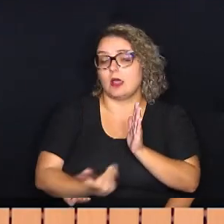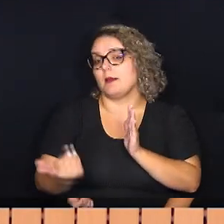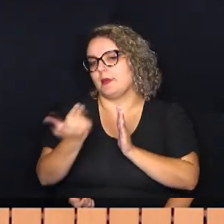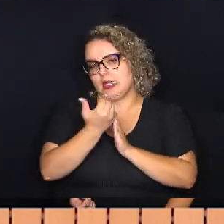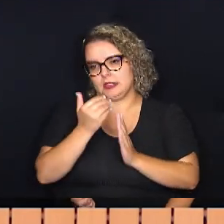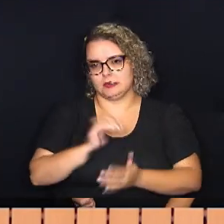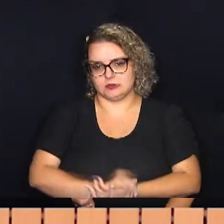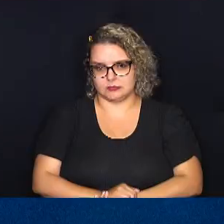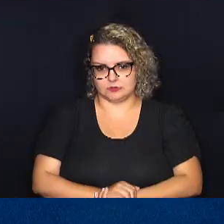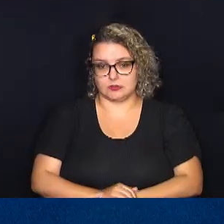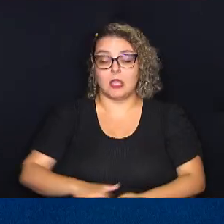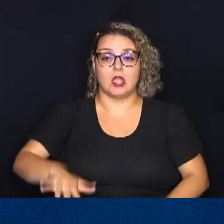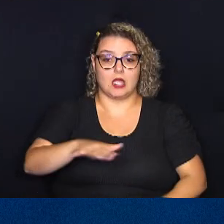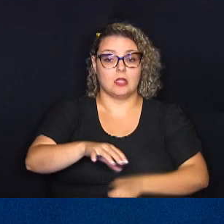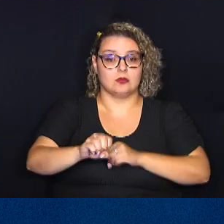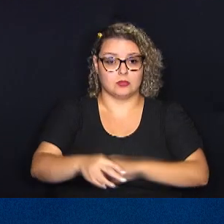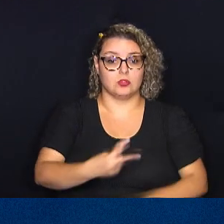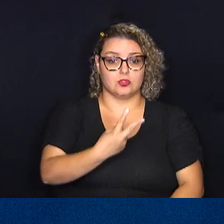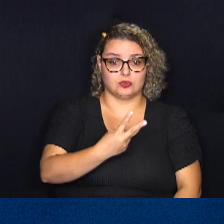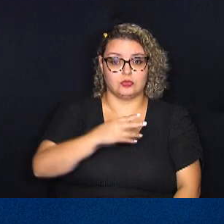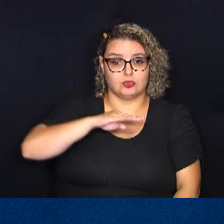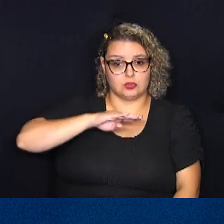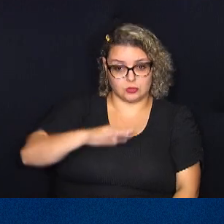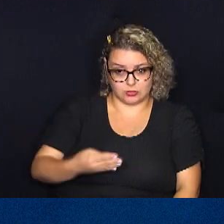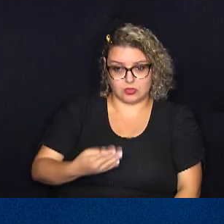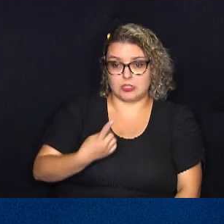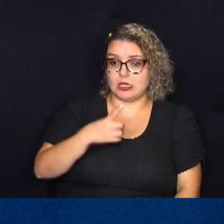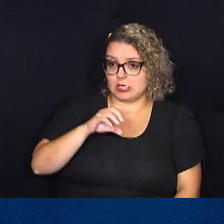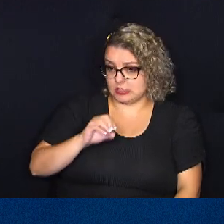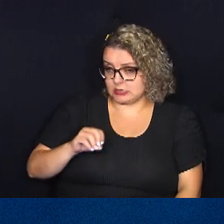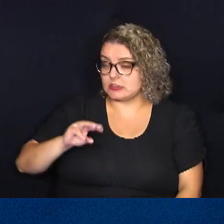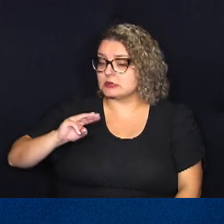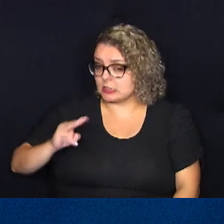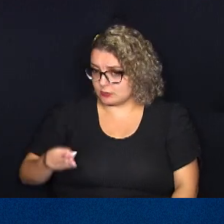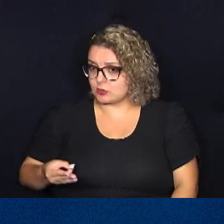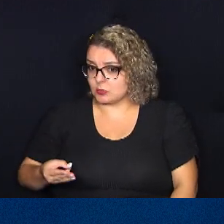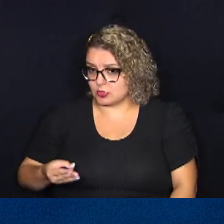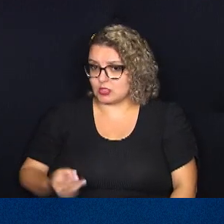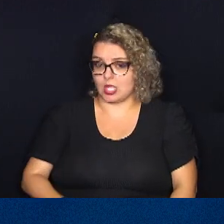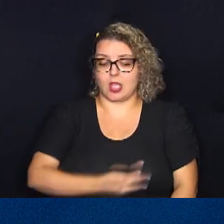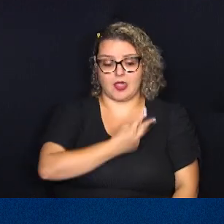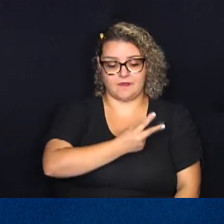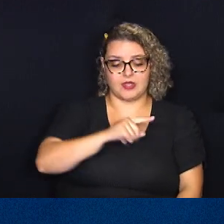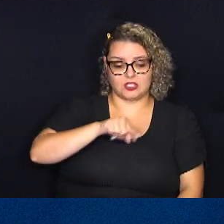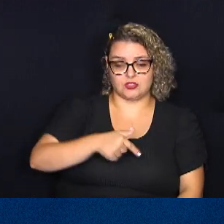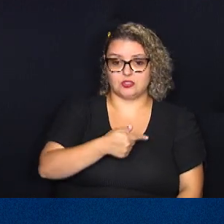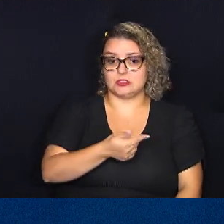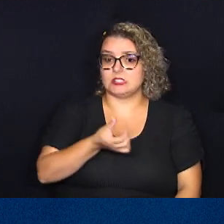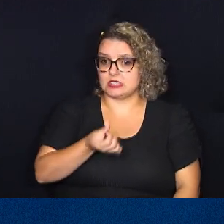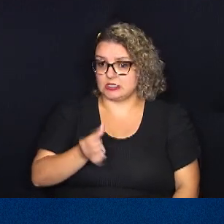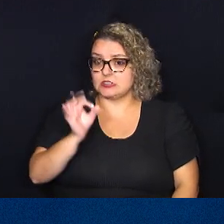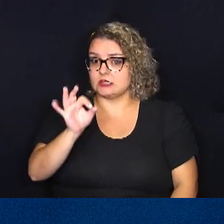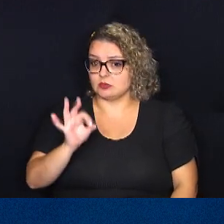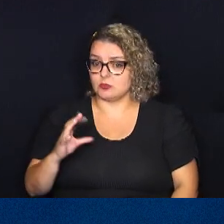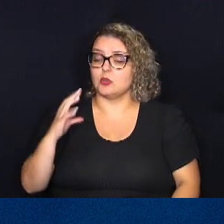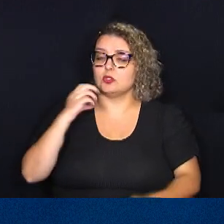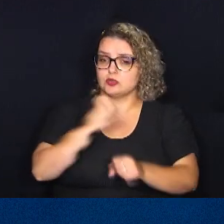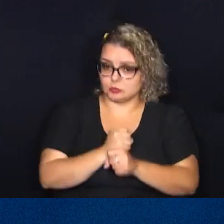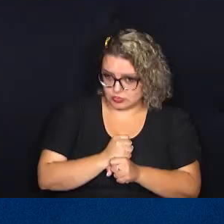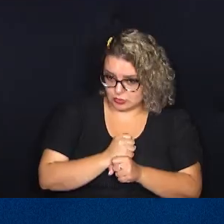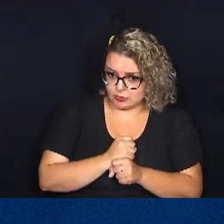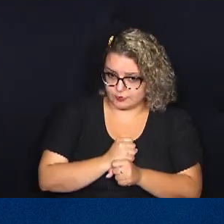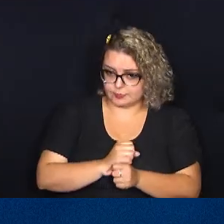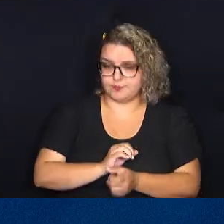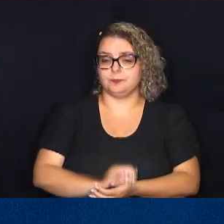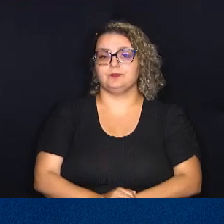exceder o valor. A área da educação ficará com 2 bilhões e 100 milhões, equivalente a 22,76